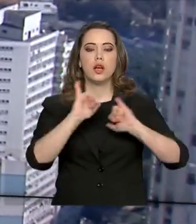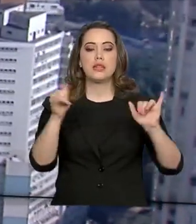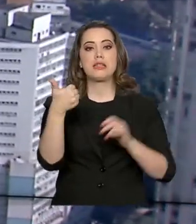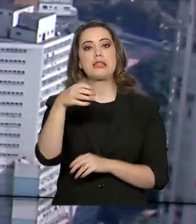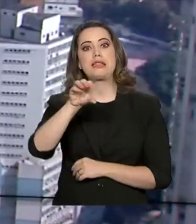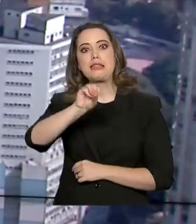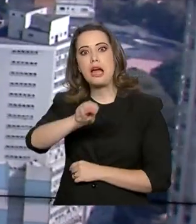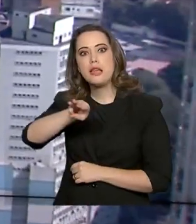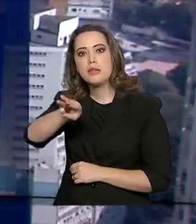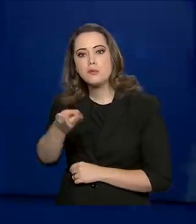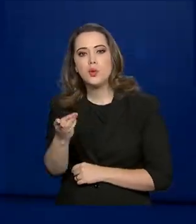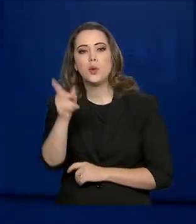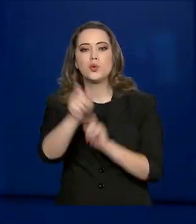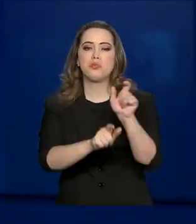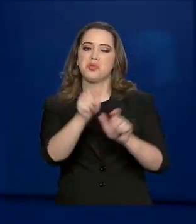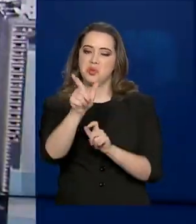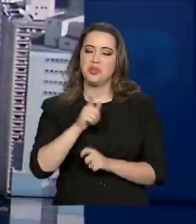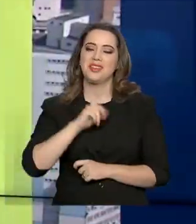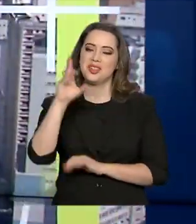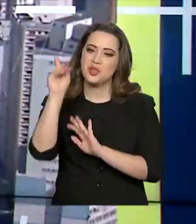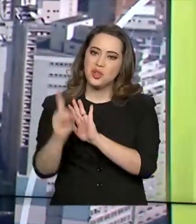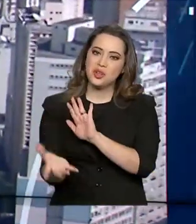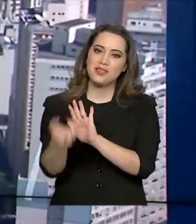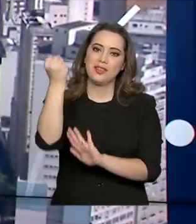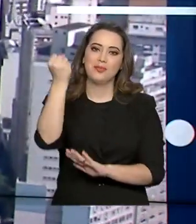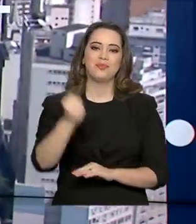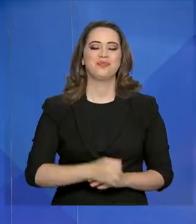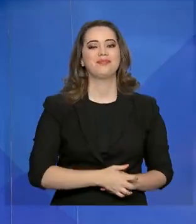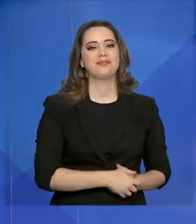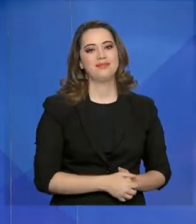milhões de pessoas terão direito a retirar o dinheiro.